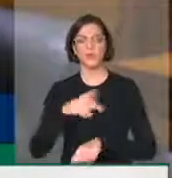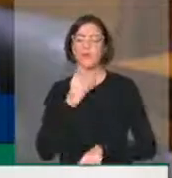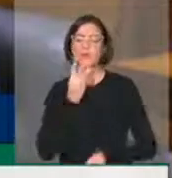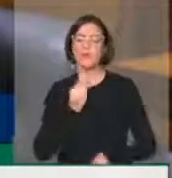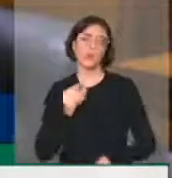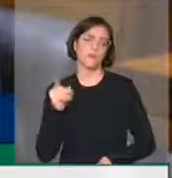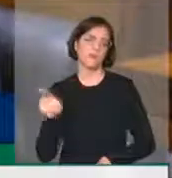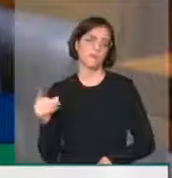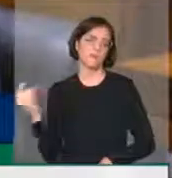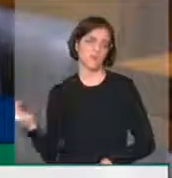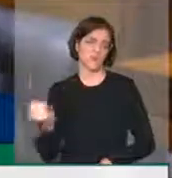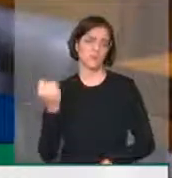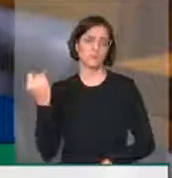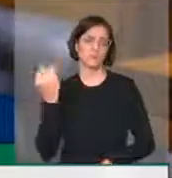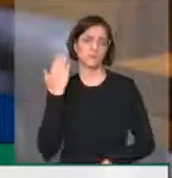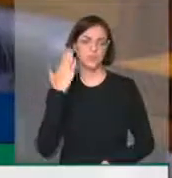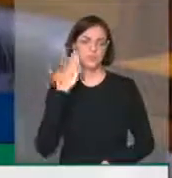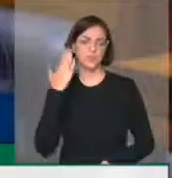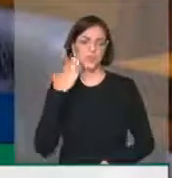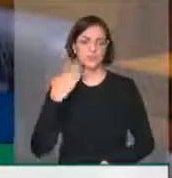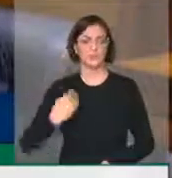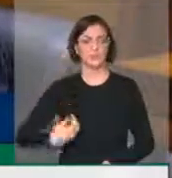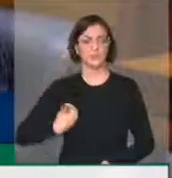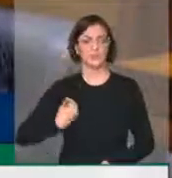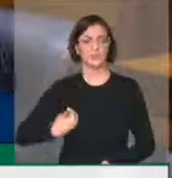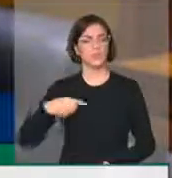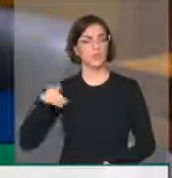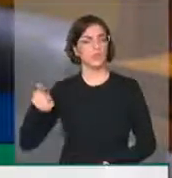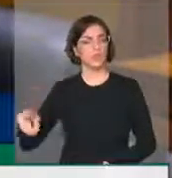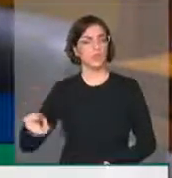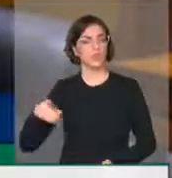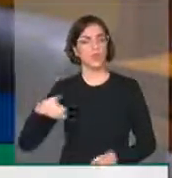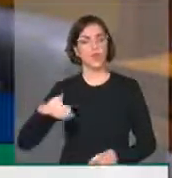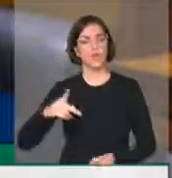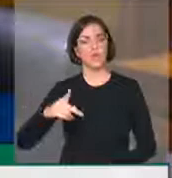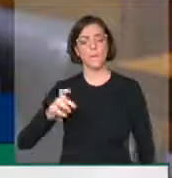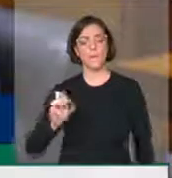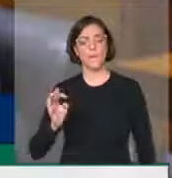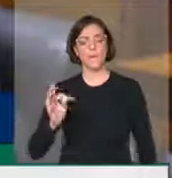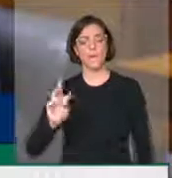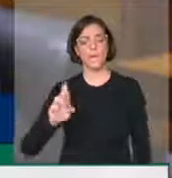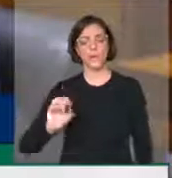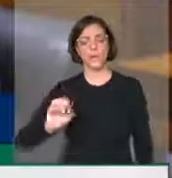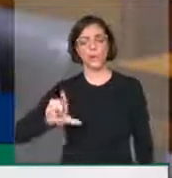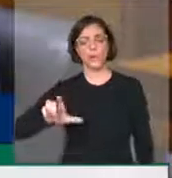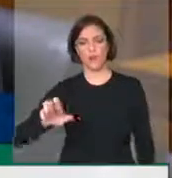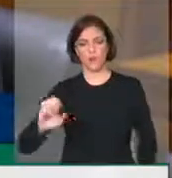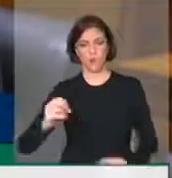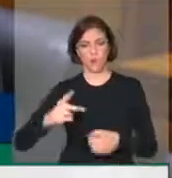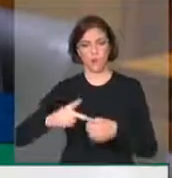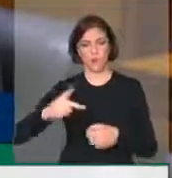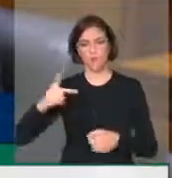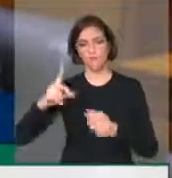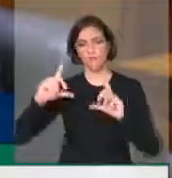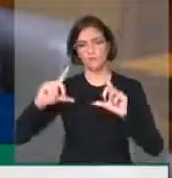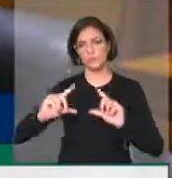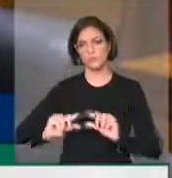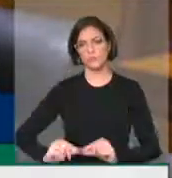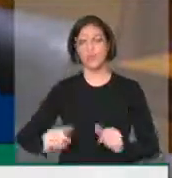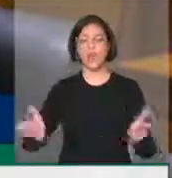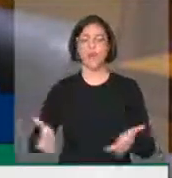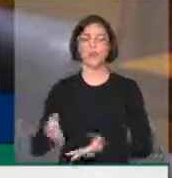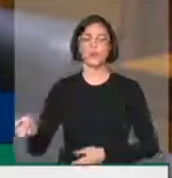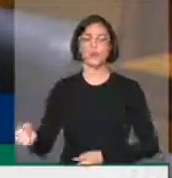para eles e sabem que o petróleo está acabando, então eles agora se inserem no novo contexto econômico de a